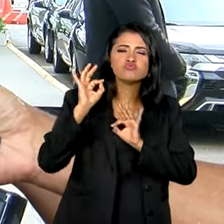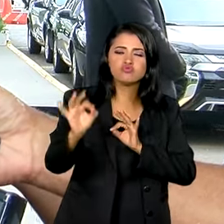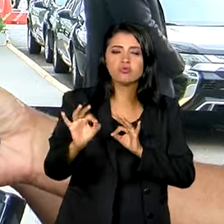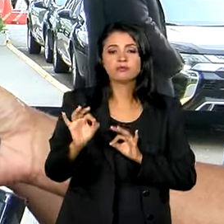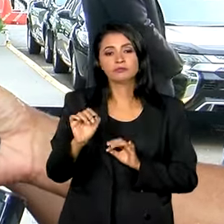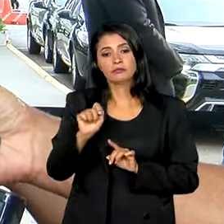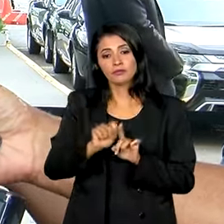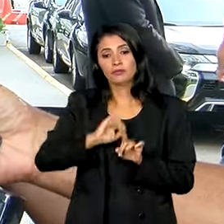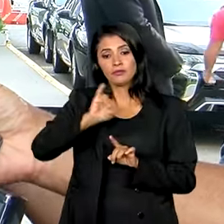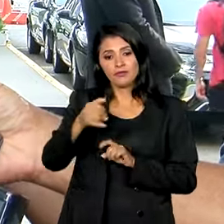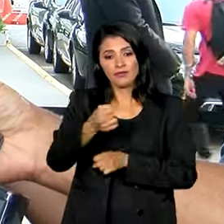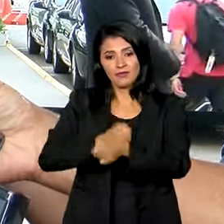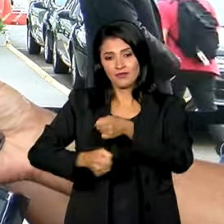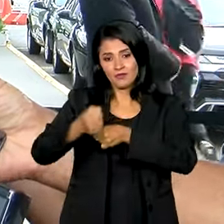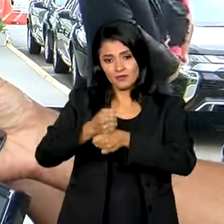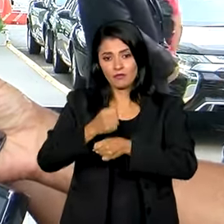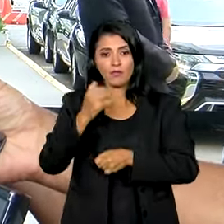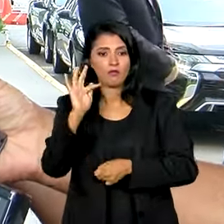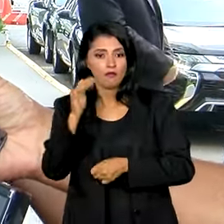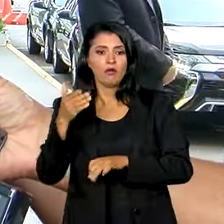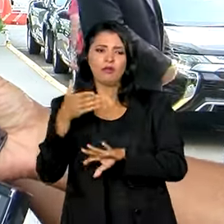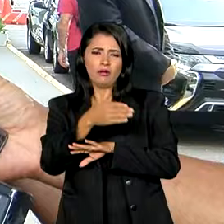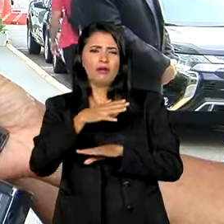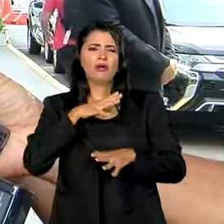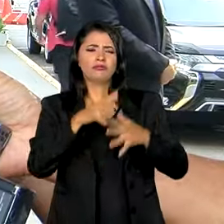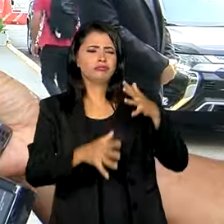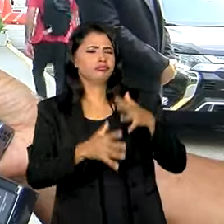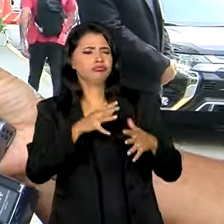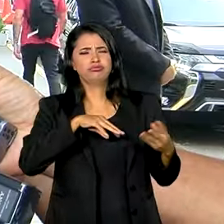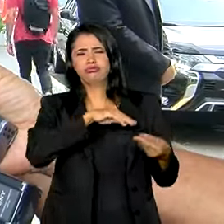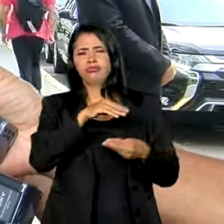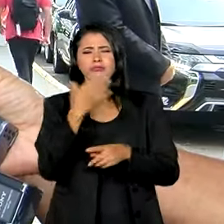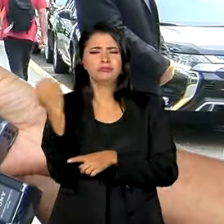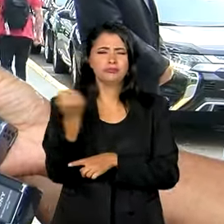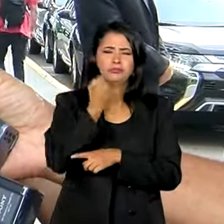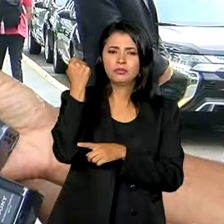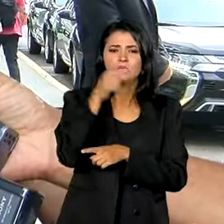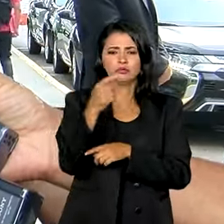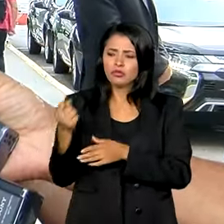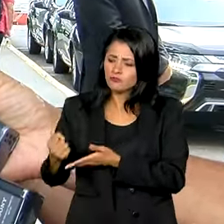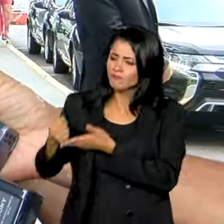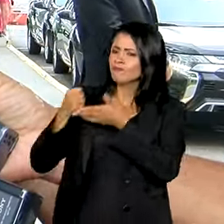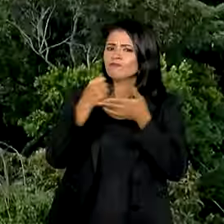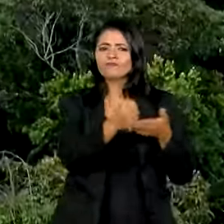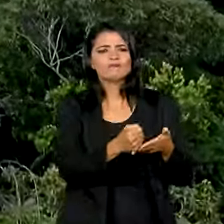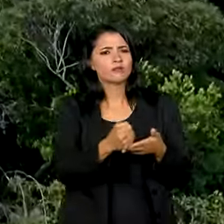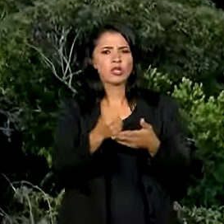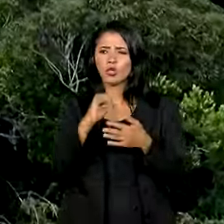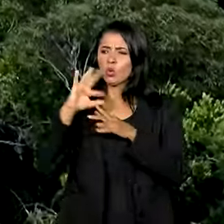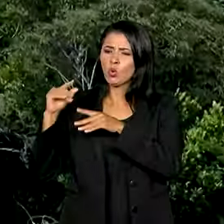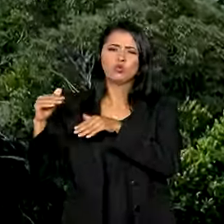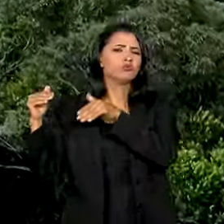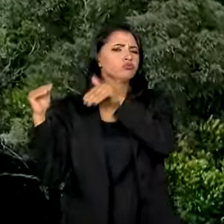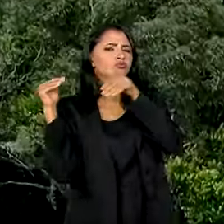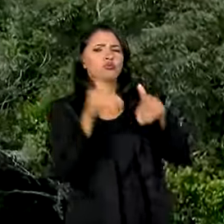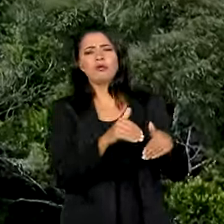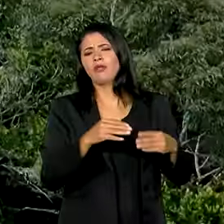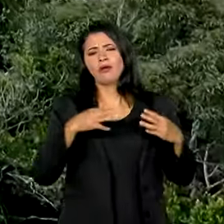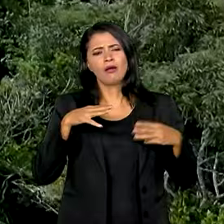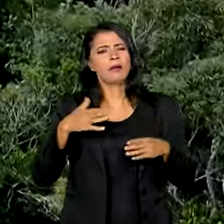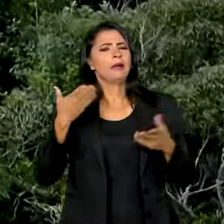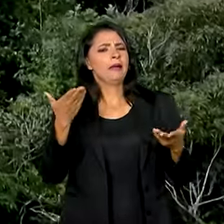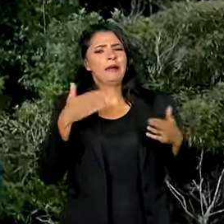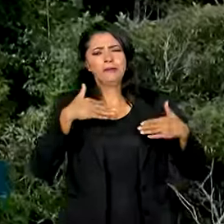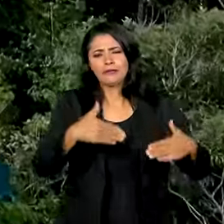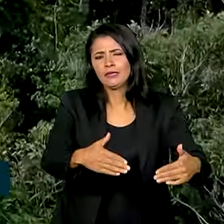janeiro do ano passado, em fevereiro, nós tivemos lá um caos, deu-se toda assistência, todo mundo foi para lá, Ministério de Saúde, Ministério